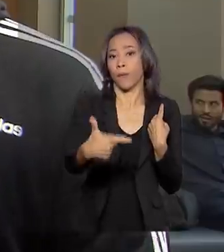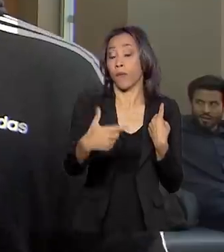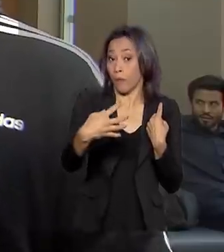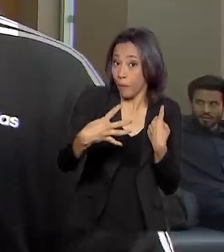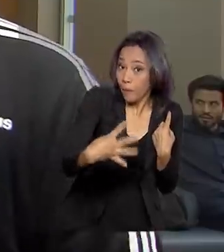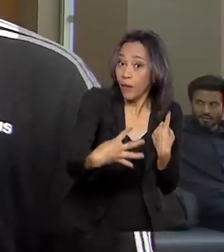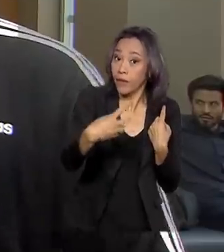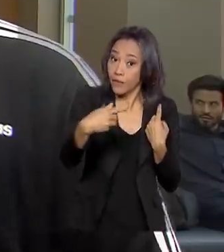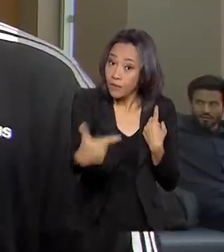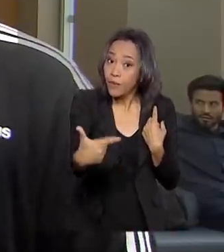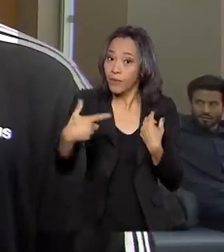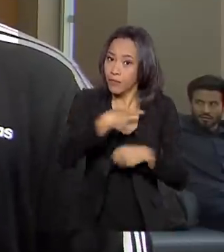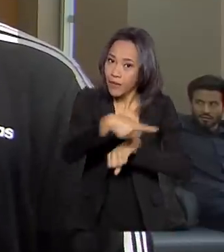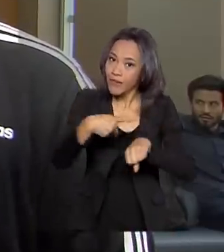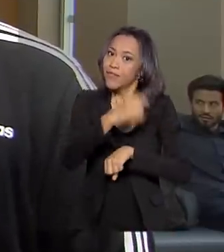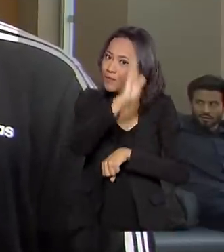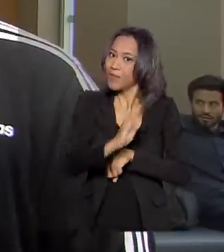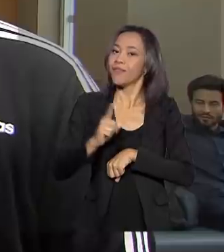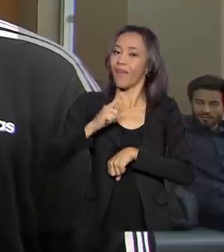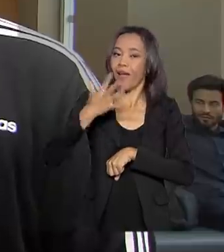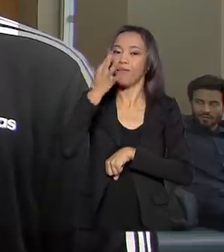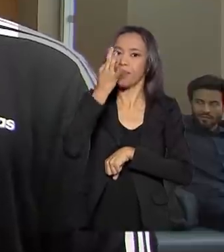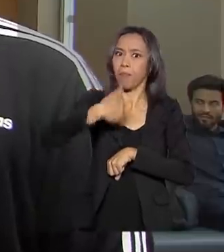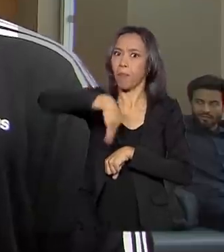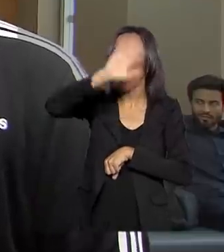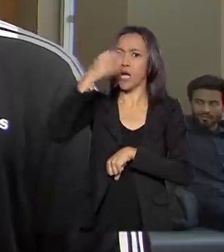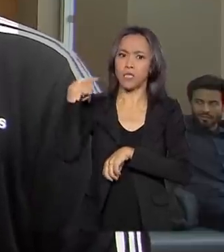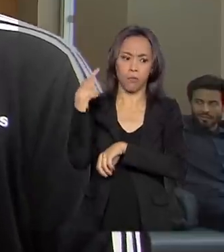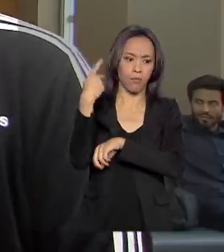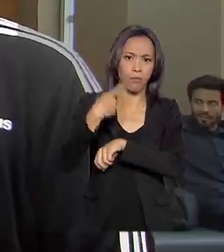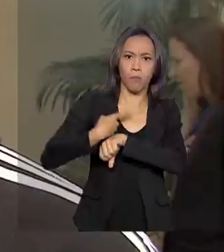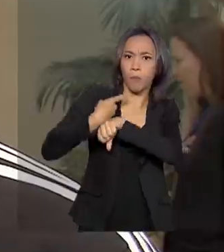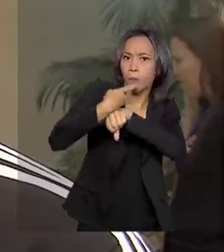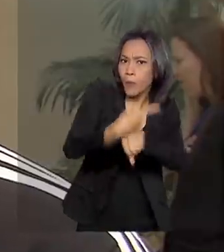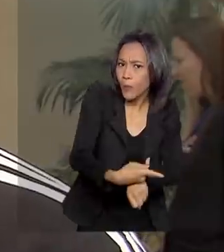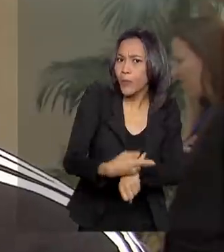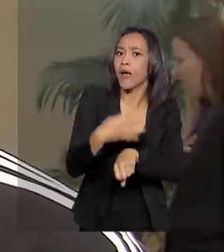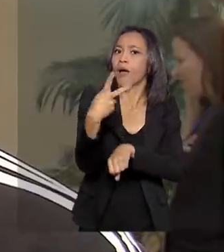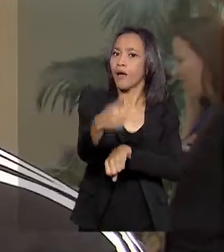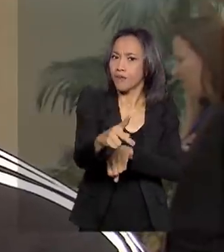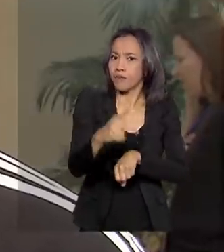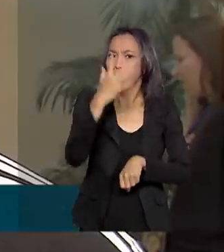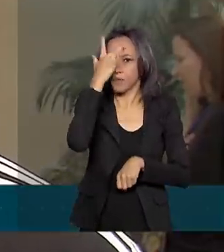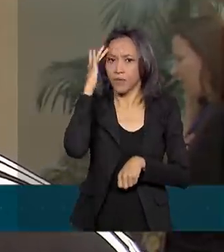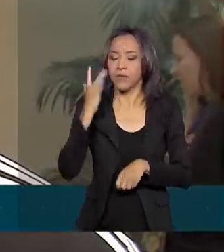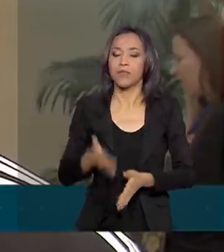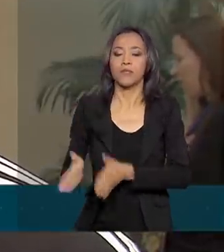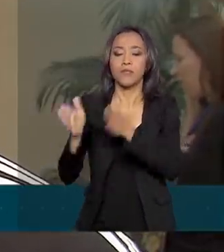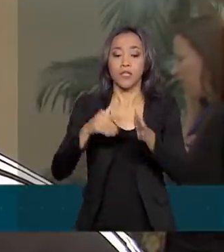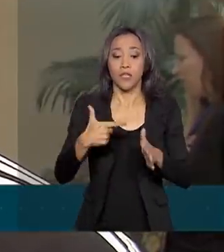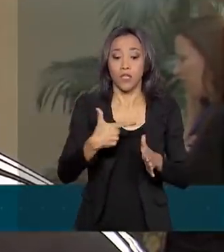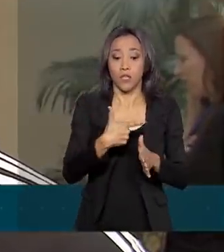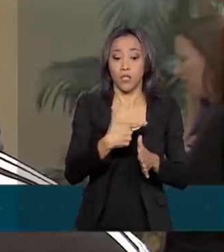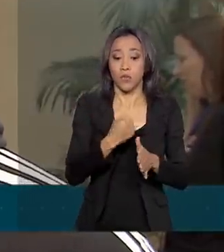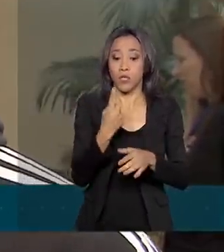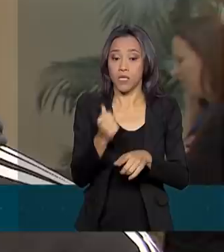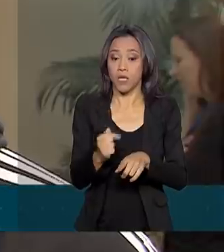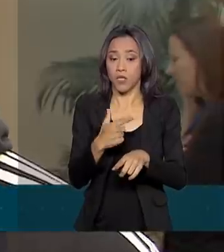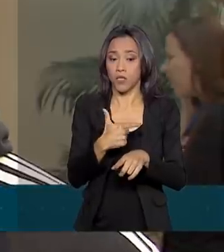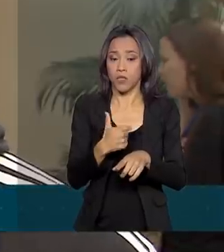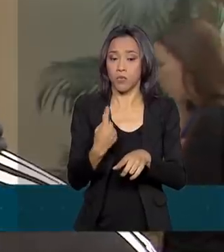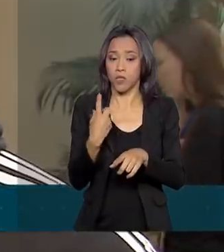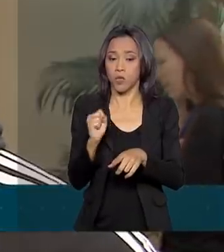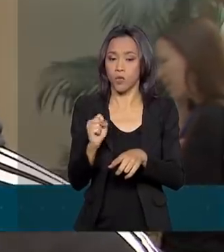o Brasil, que é um dos destinos mais procurados pelos clientes. Nós temos nossos números em 2017, 2018, nossa empresa mandou